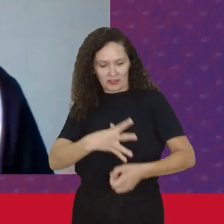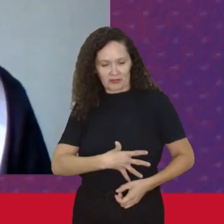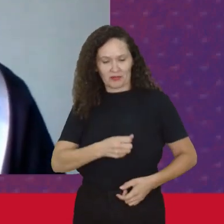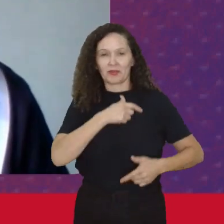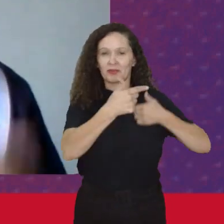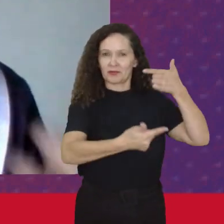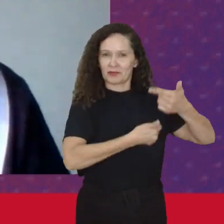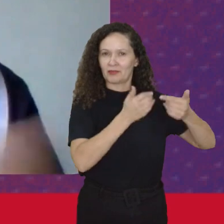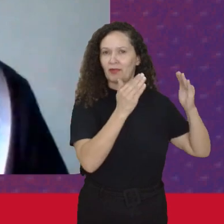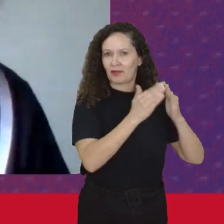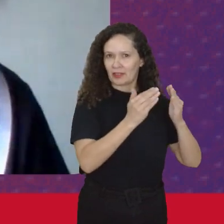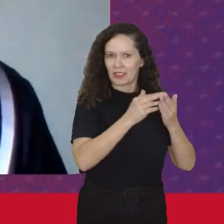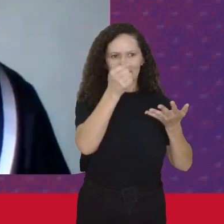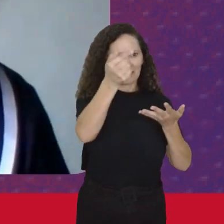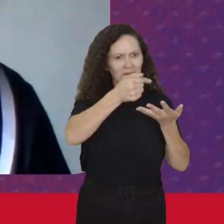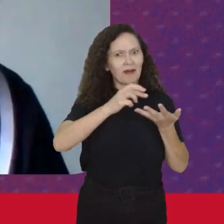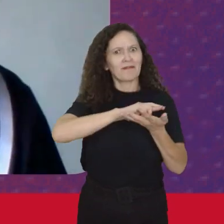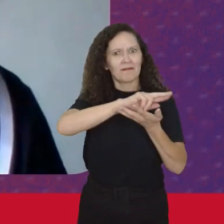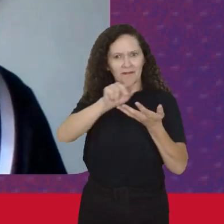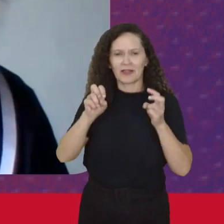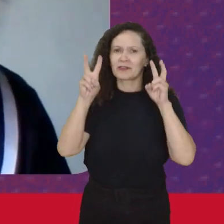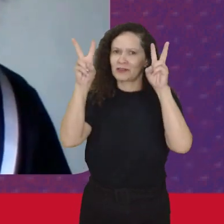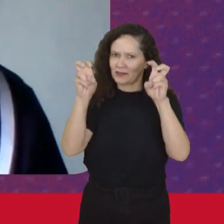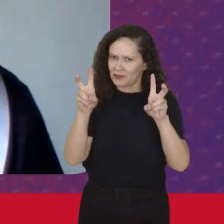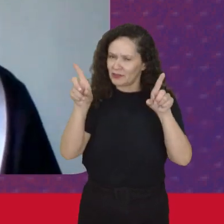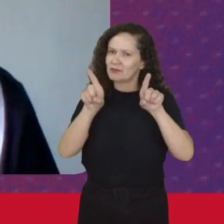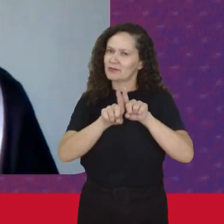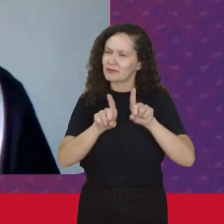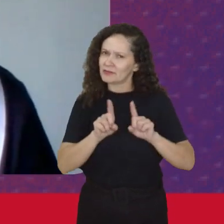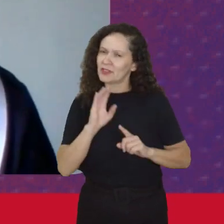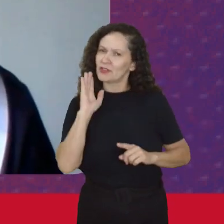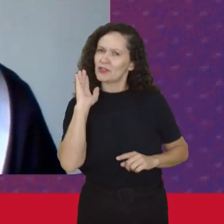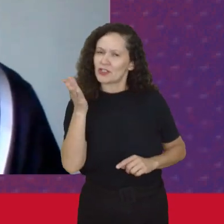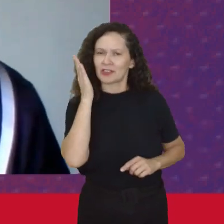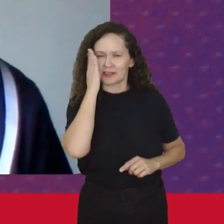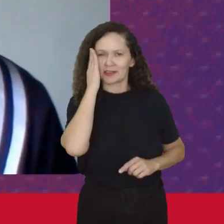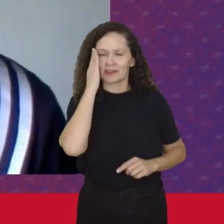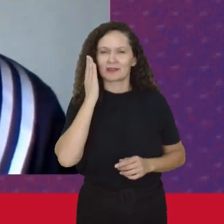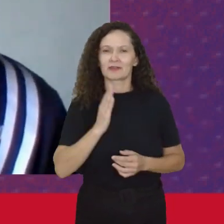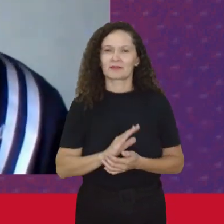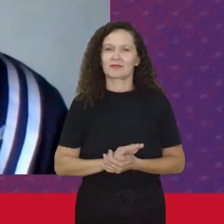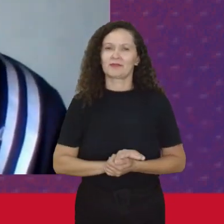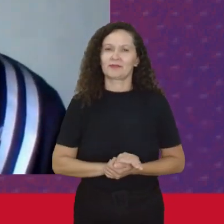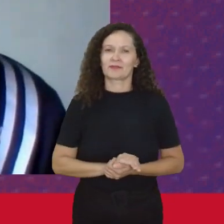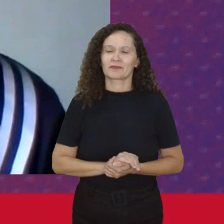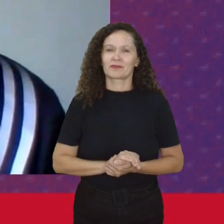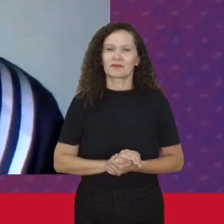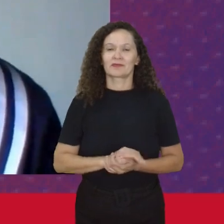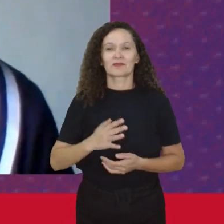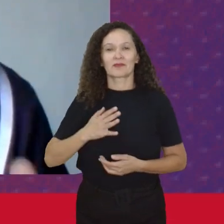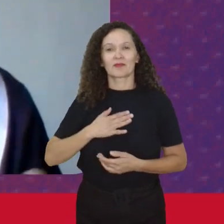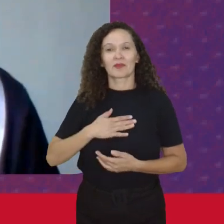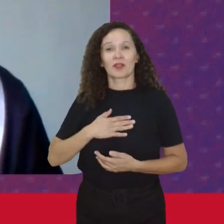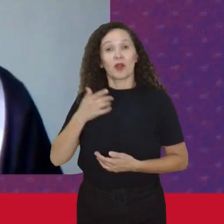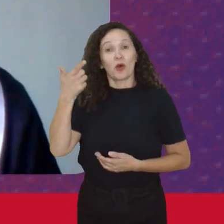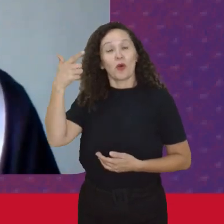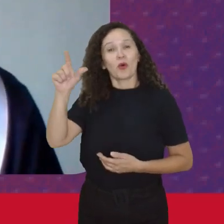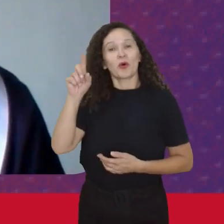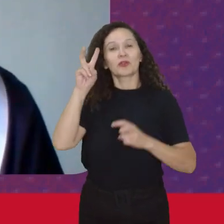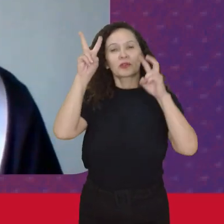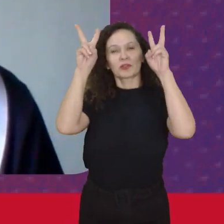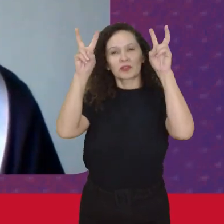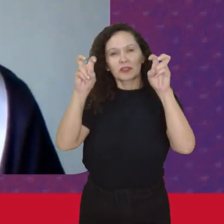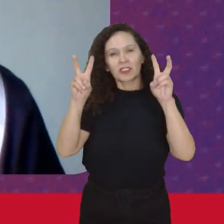doméstico E de várias outras questões Como a gente sabe E a outra questão